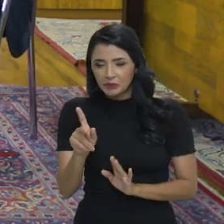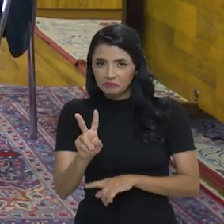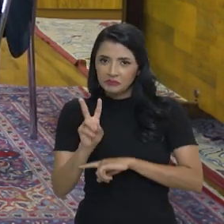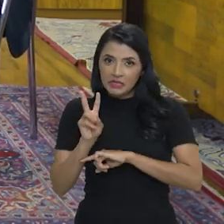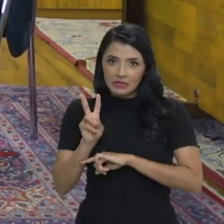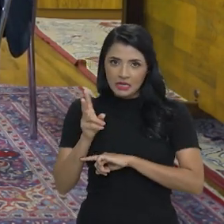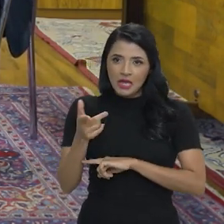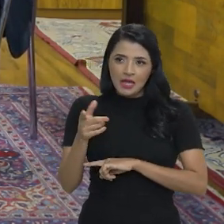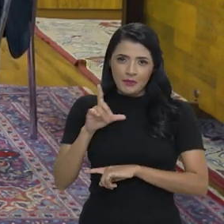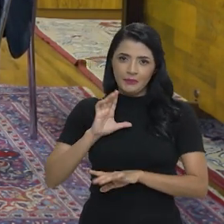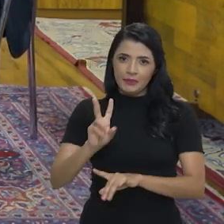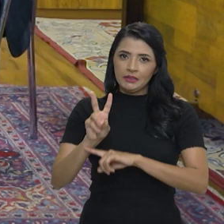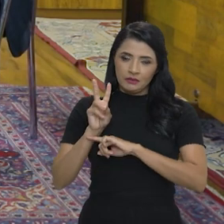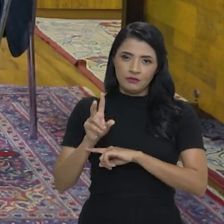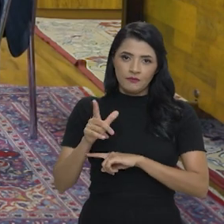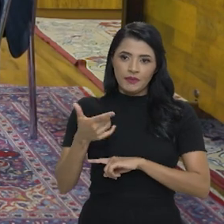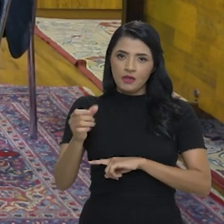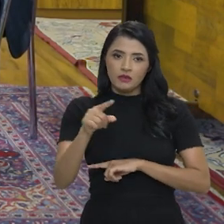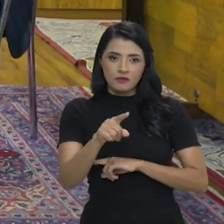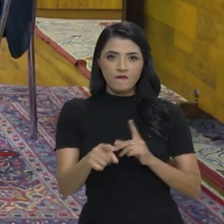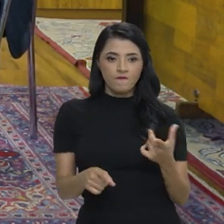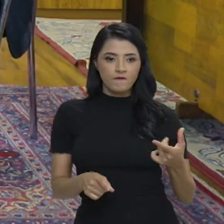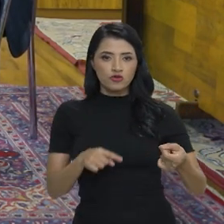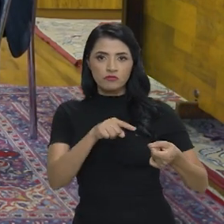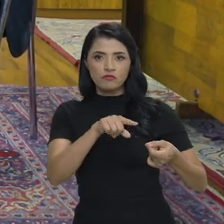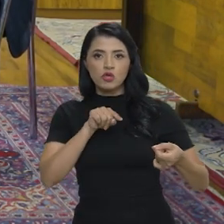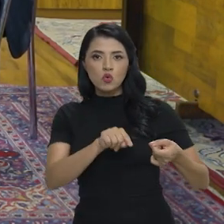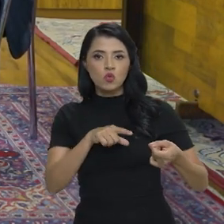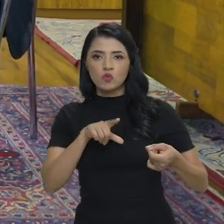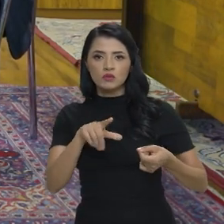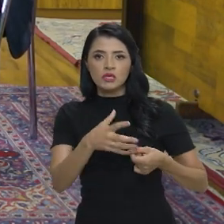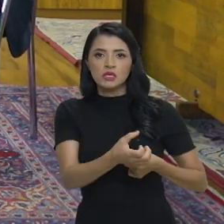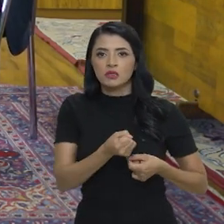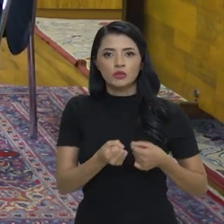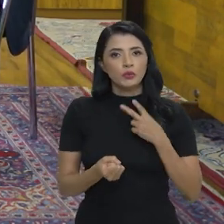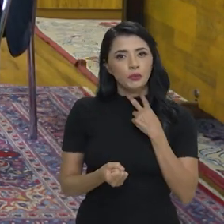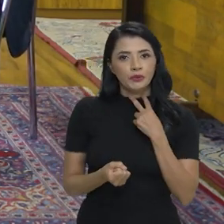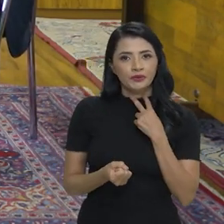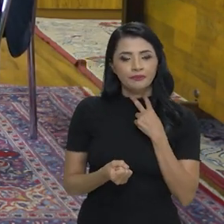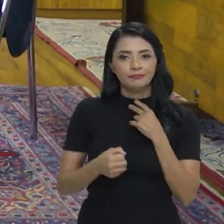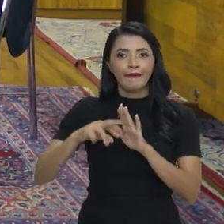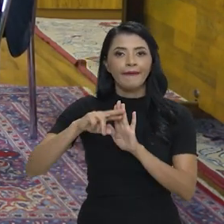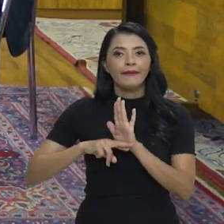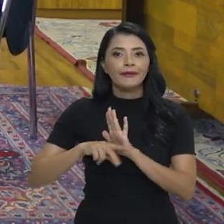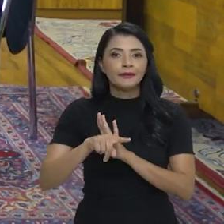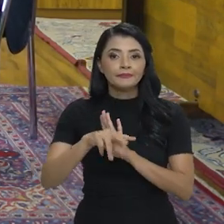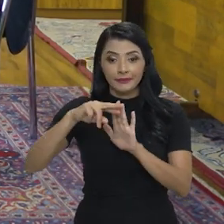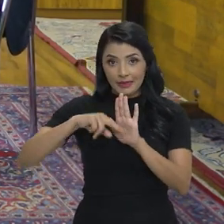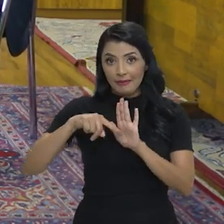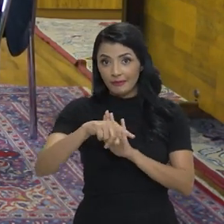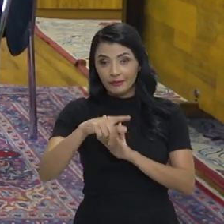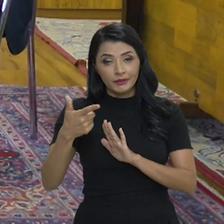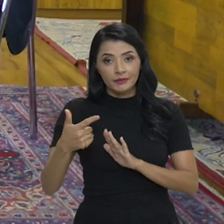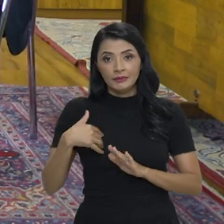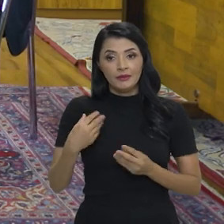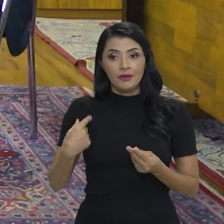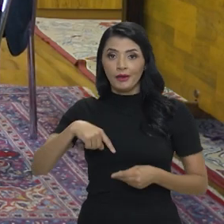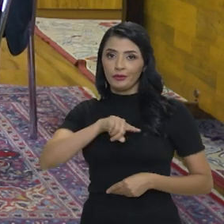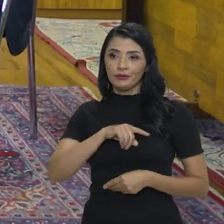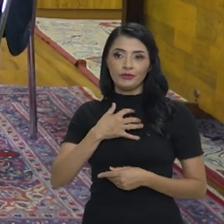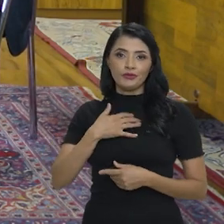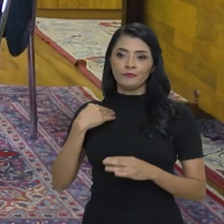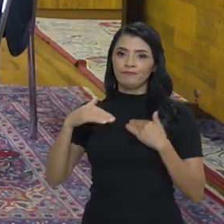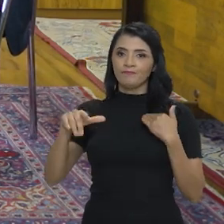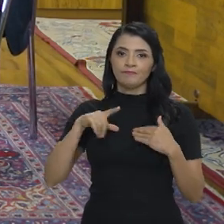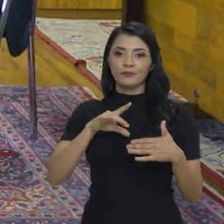mas vamos imaginar que sejam os 10 mil, sobraria 20 mil no seu saldo, você não pode sacar. Essa é o que está colocada. É esta correção